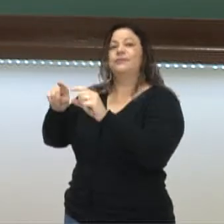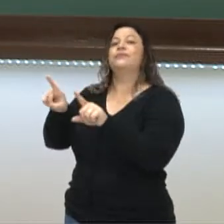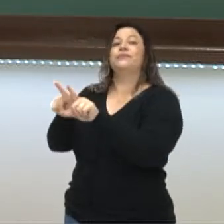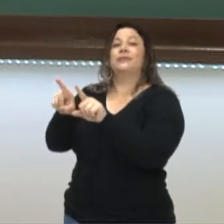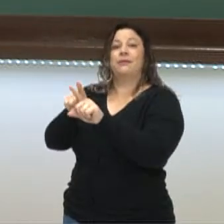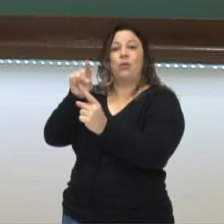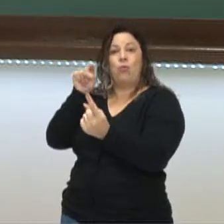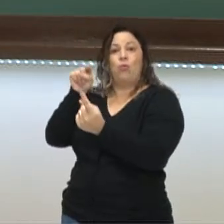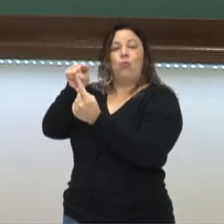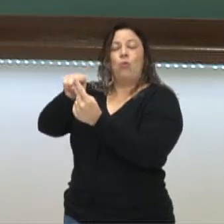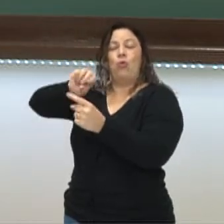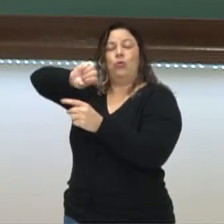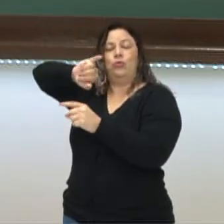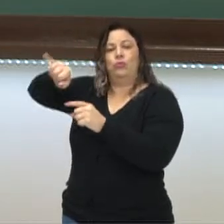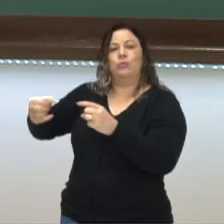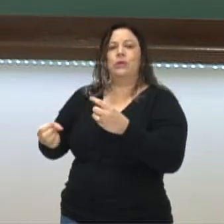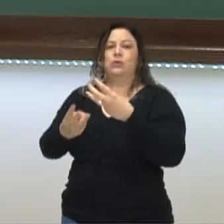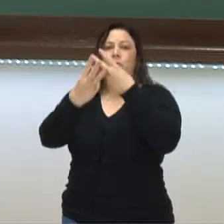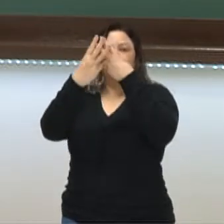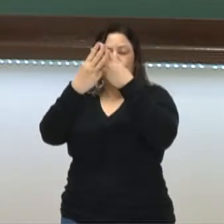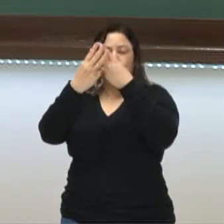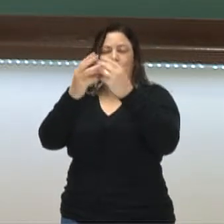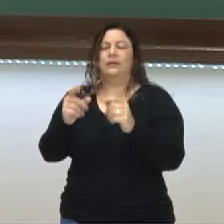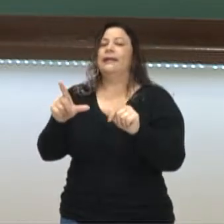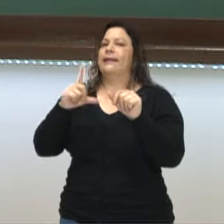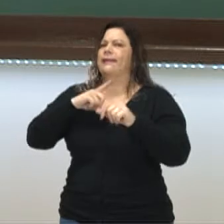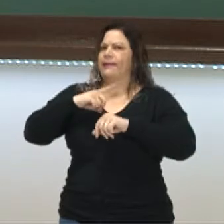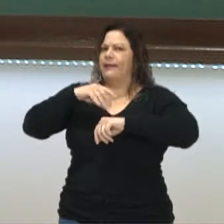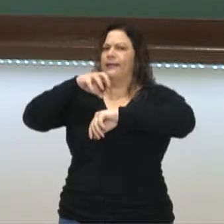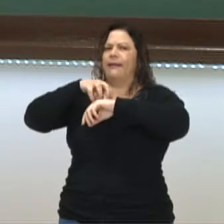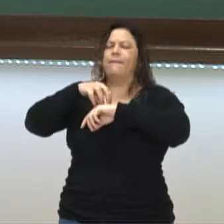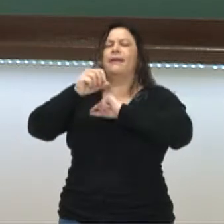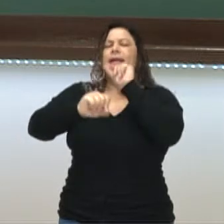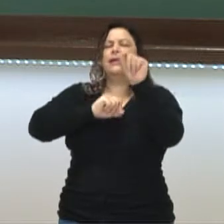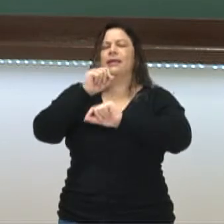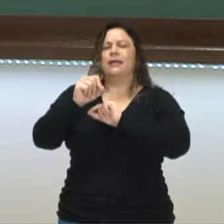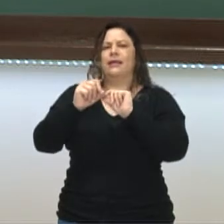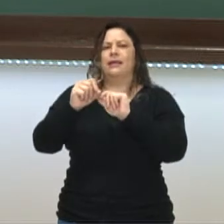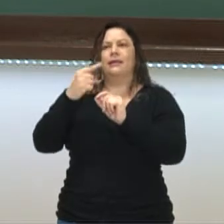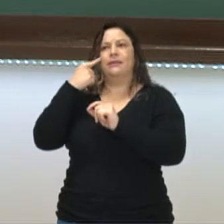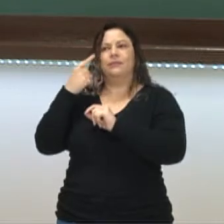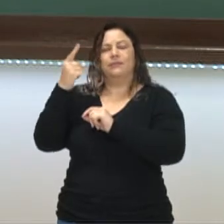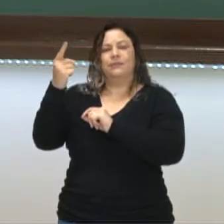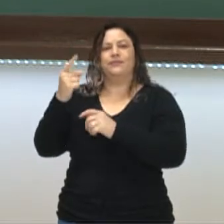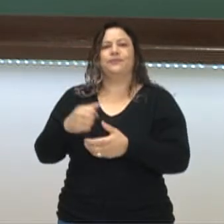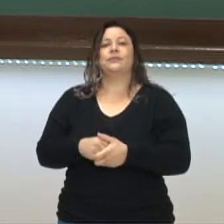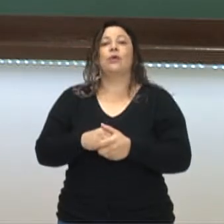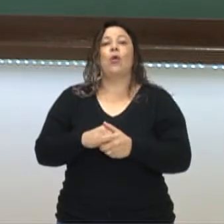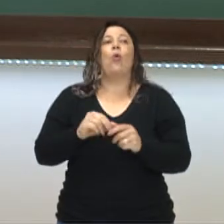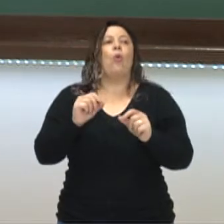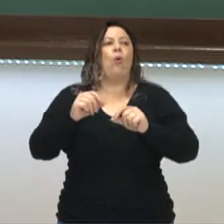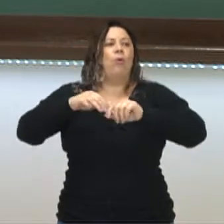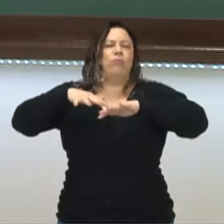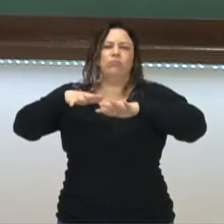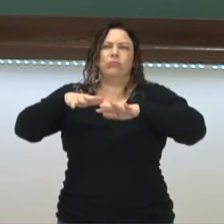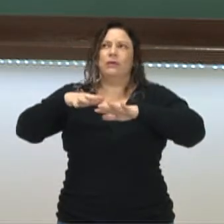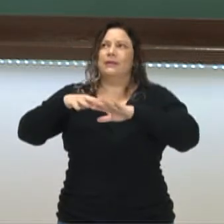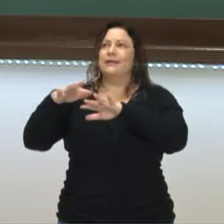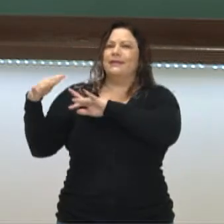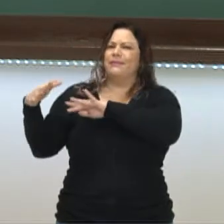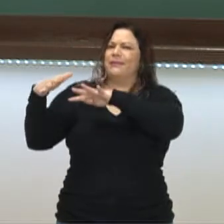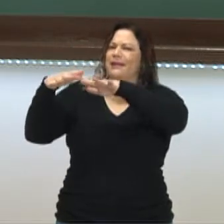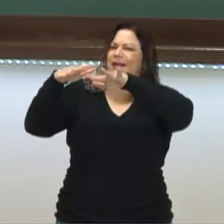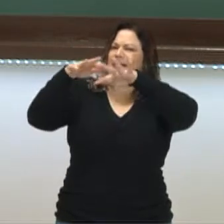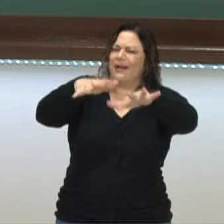a Catedral do Santo Sepulcro, que é importante para os cristãos, é um ponto de peregrinação para os cristãos do mundo